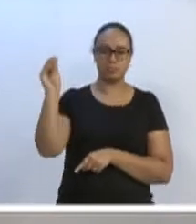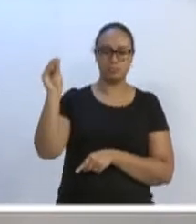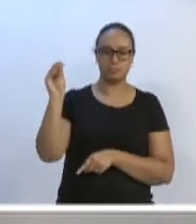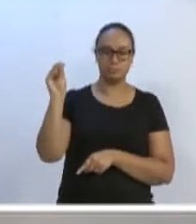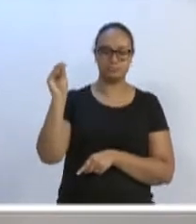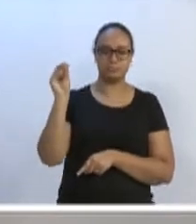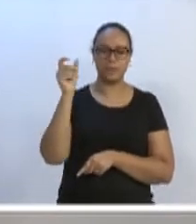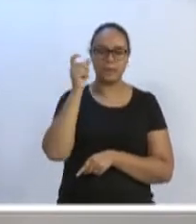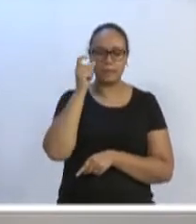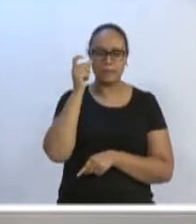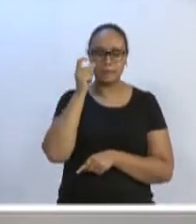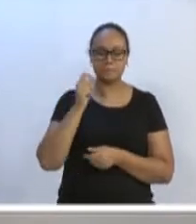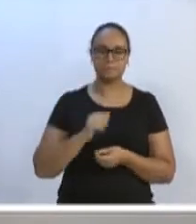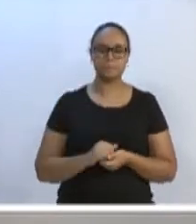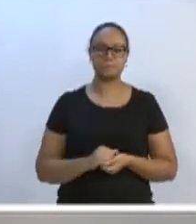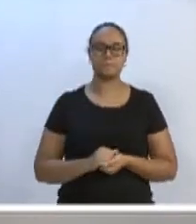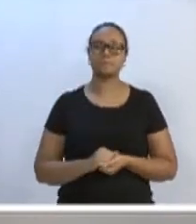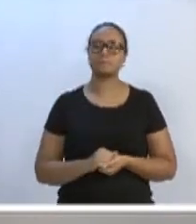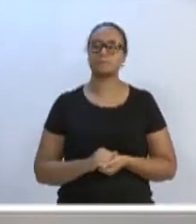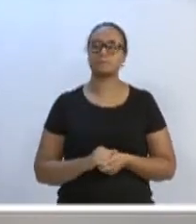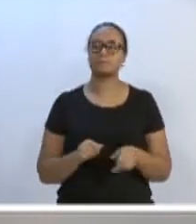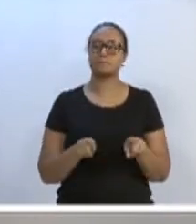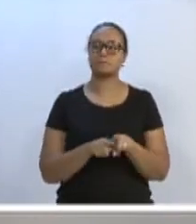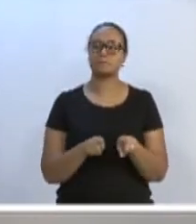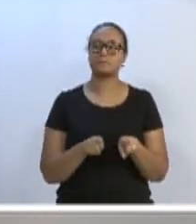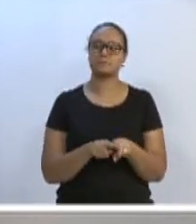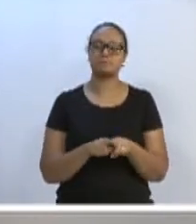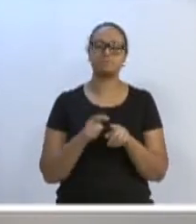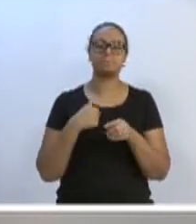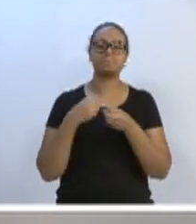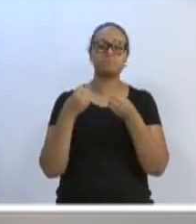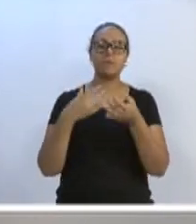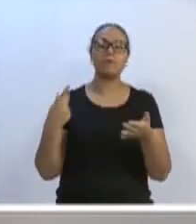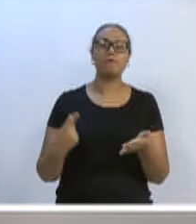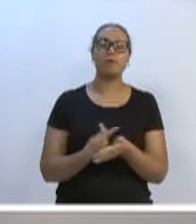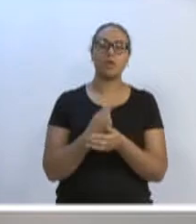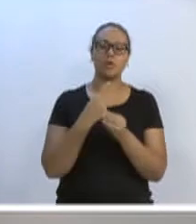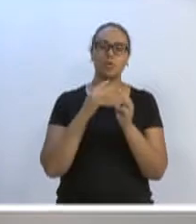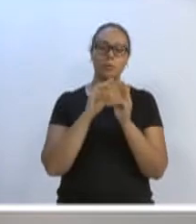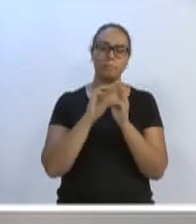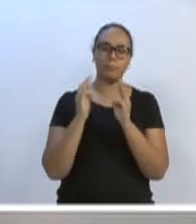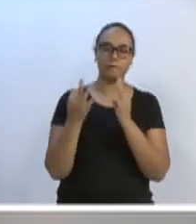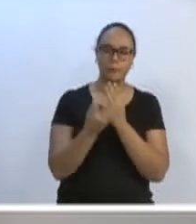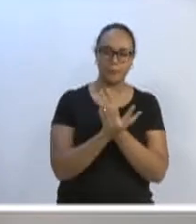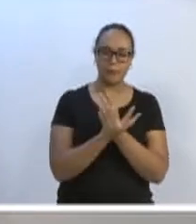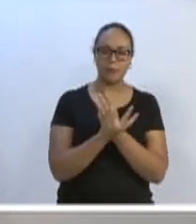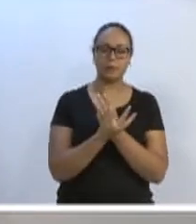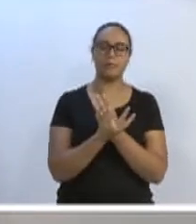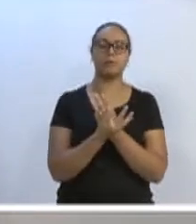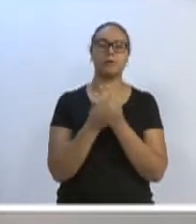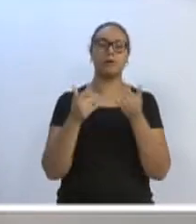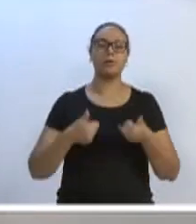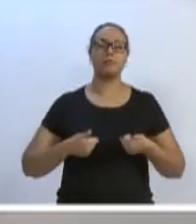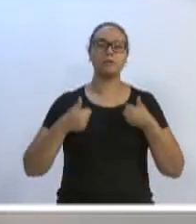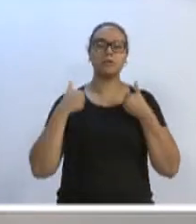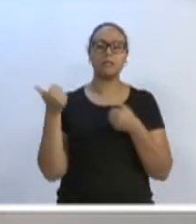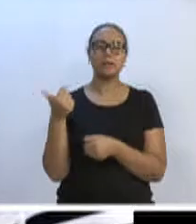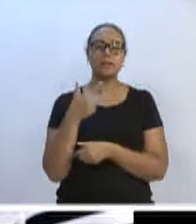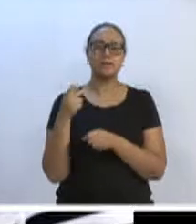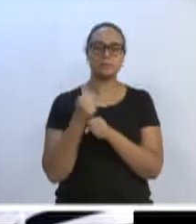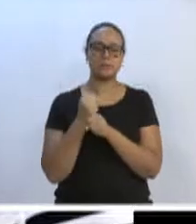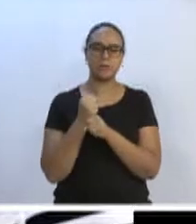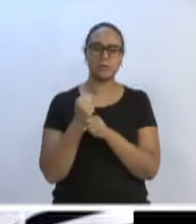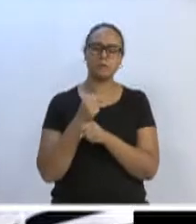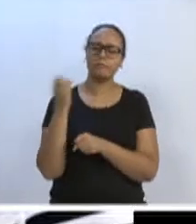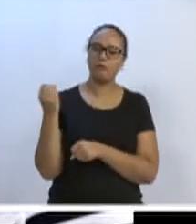e também vou destacar aqui, primeiramente, com relação ao evento no ProFamília, o evento de aniversário de 13 anos, onde muitos vereadores